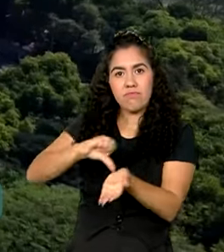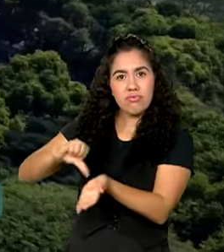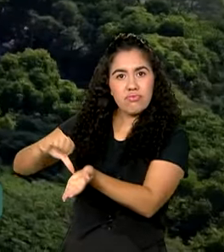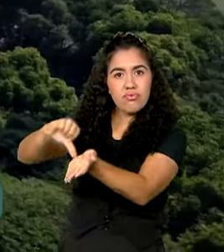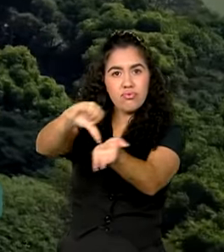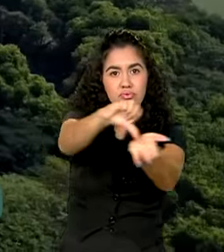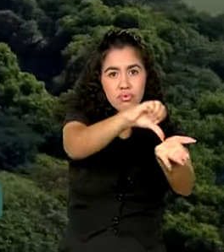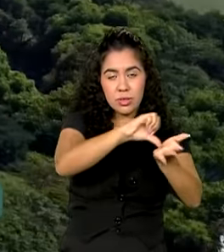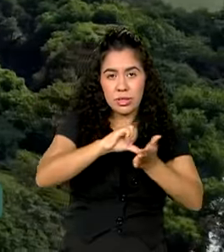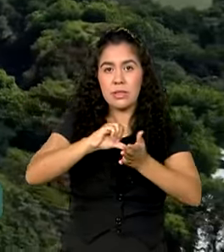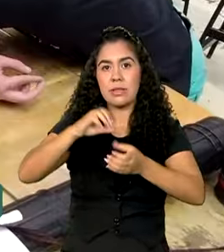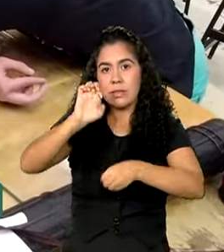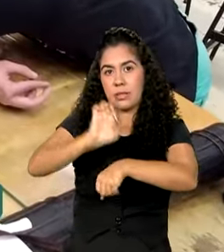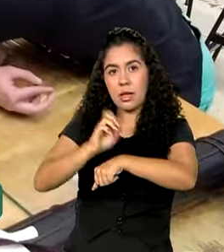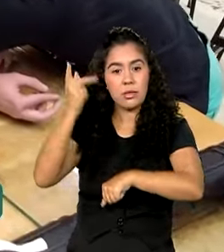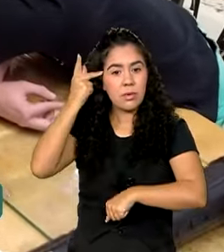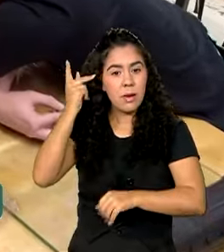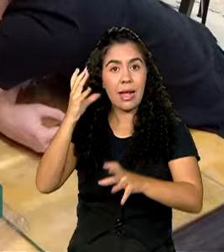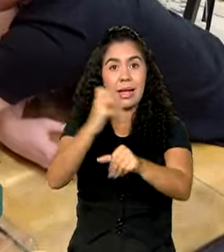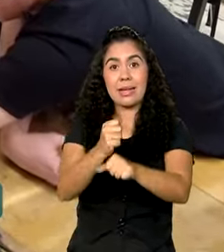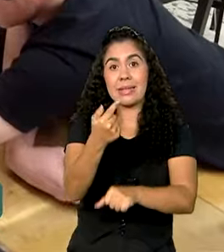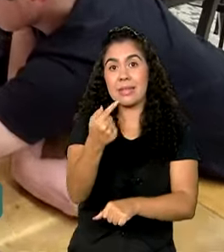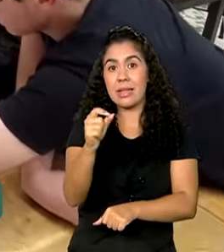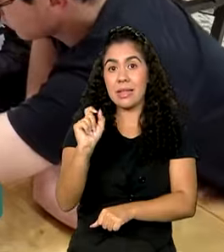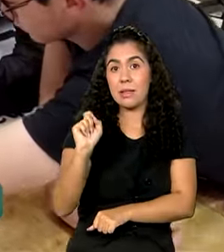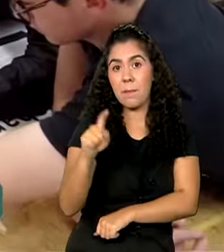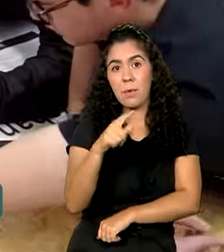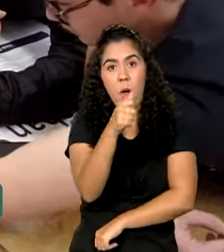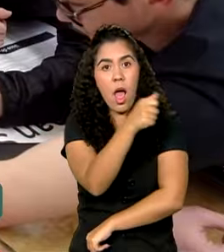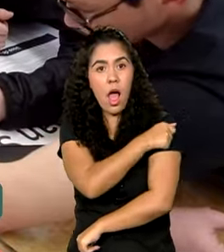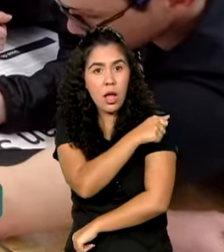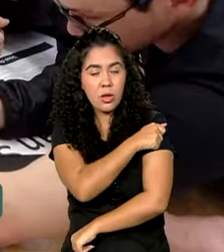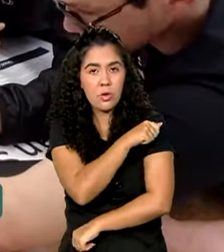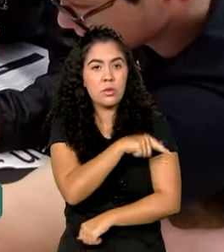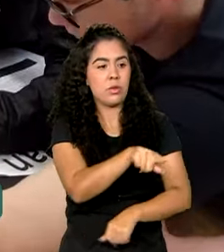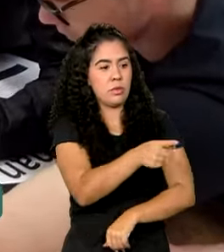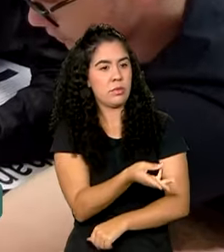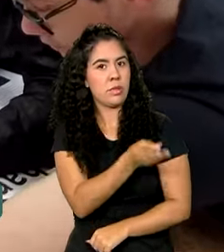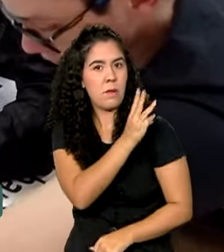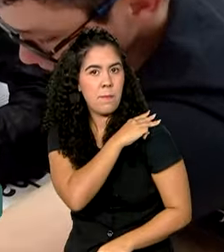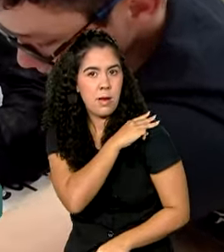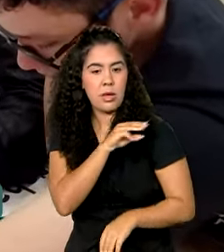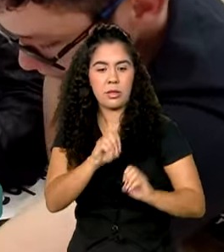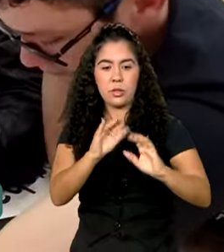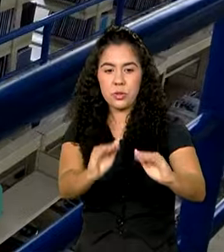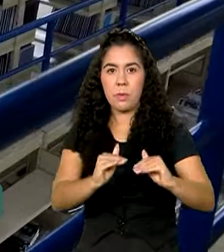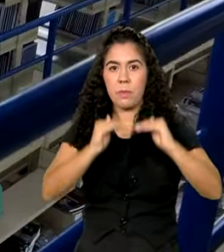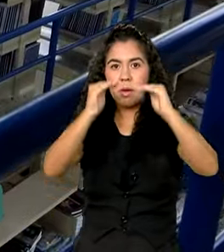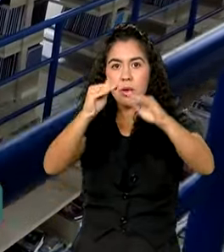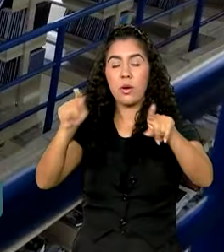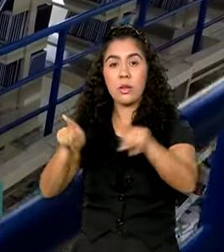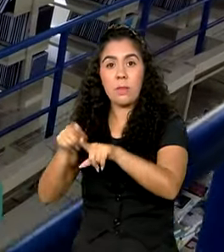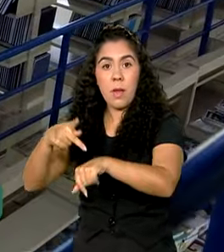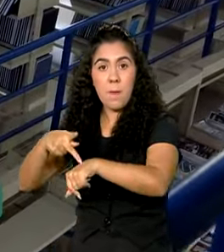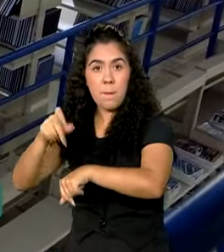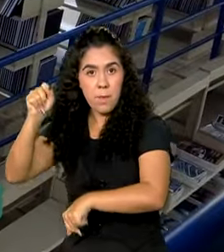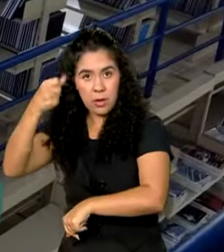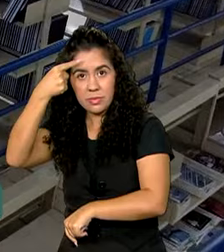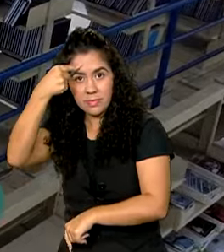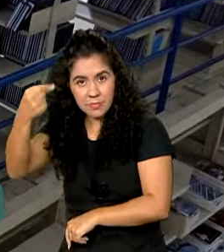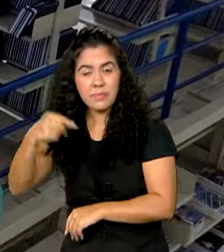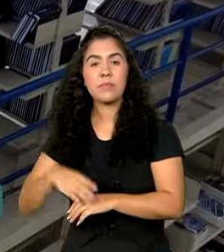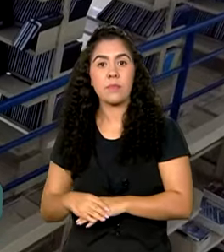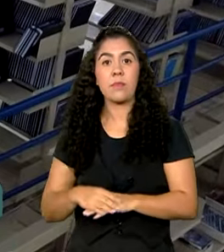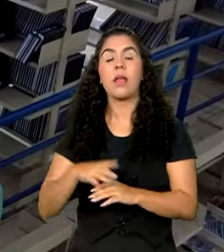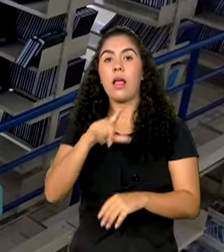São 70 mil estudantes em cursos do ensino médio, superior e pós-graduação nas 42 unidades. E o